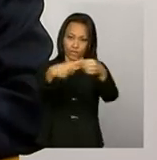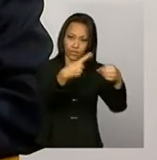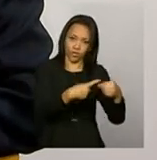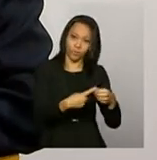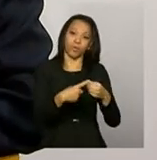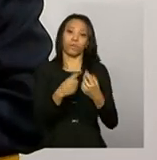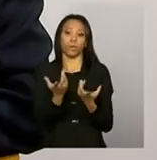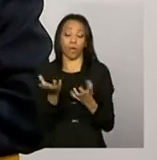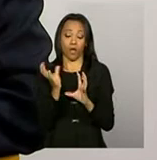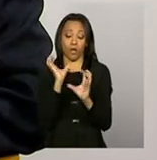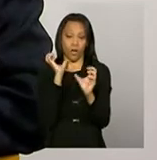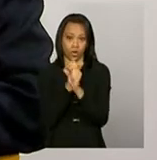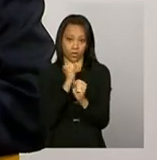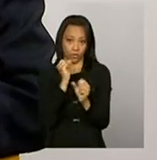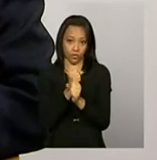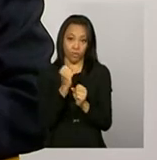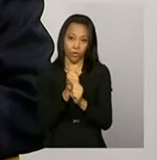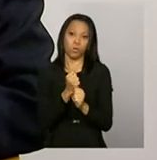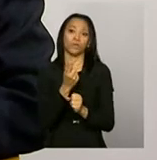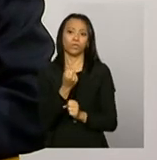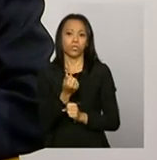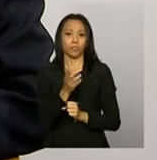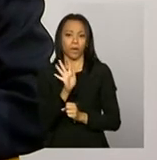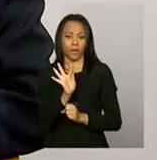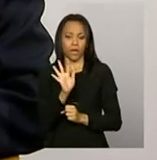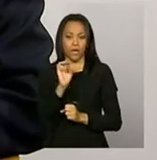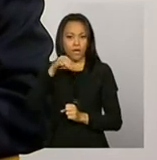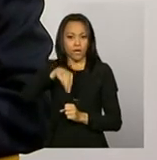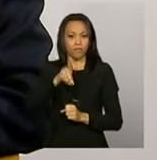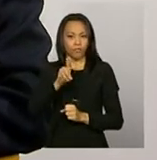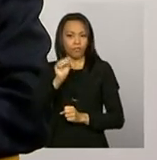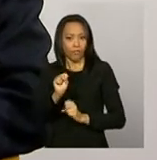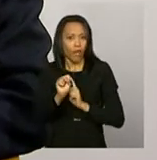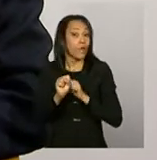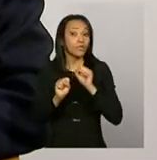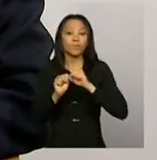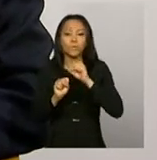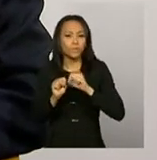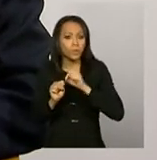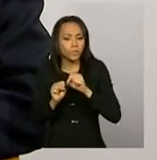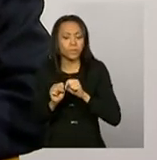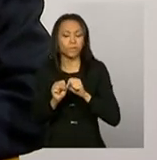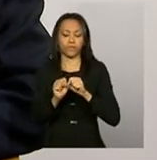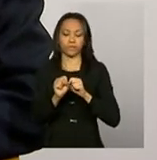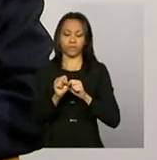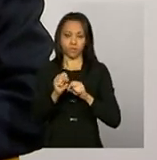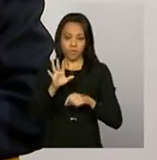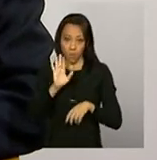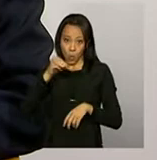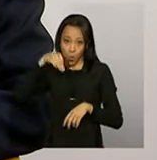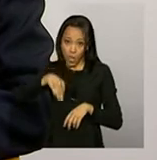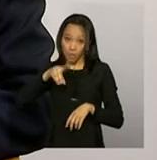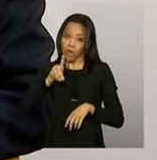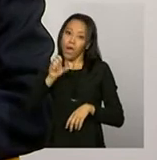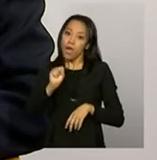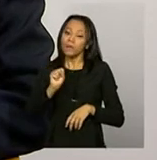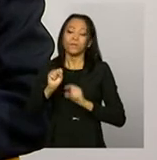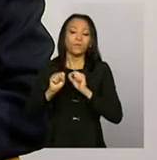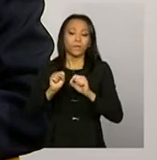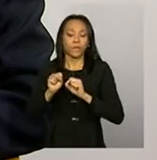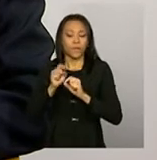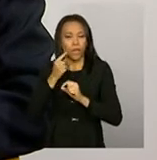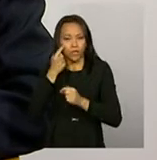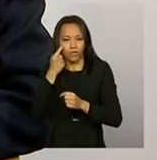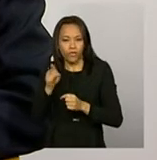conta para o MDS, ela acontece no momento em que o MDS busca dentro